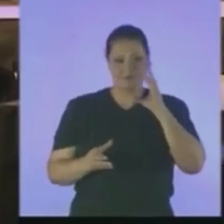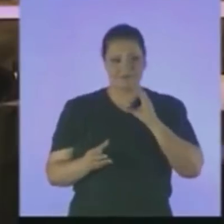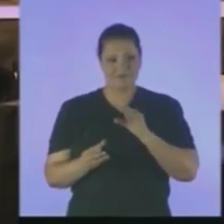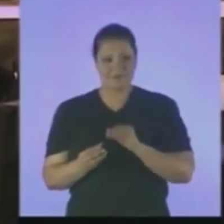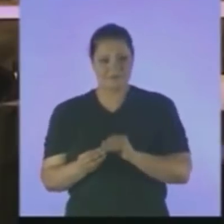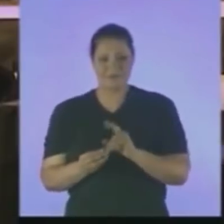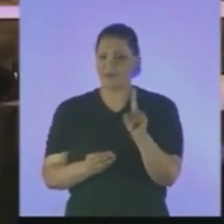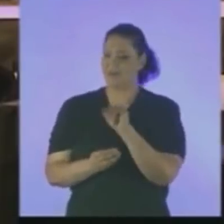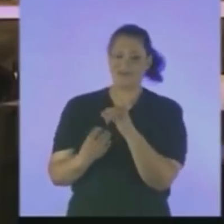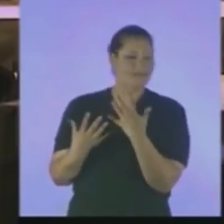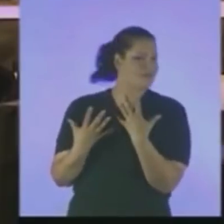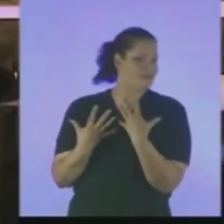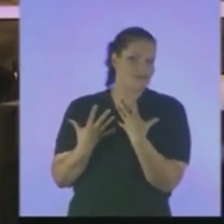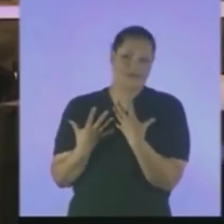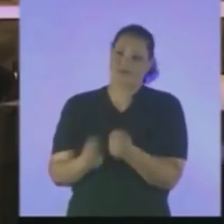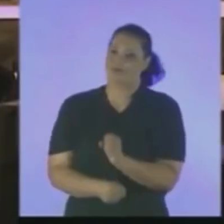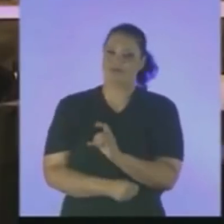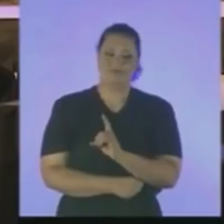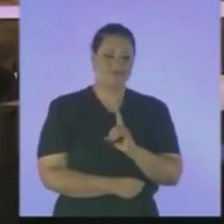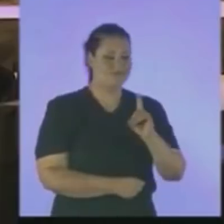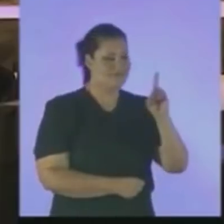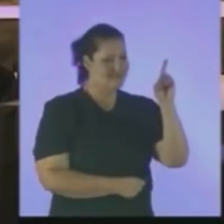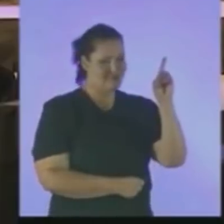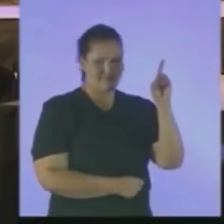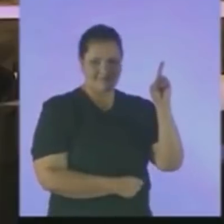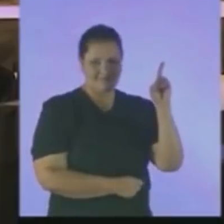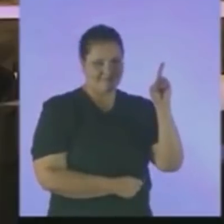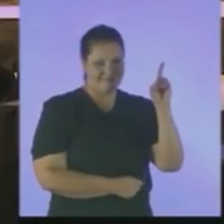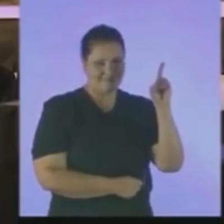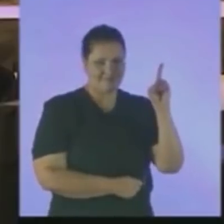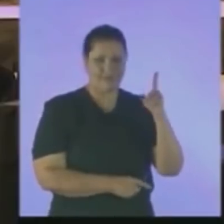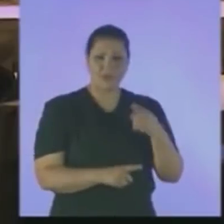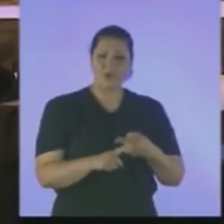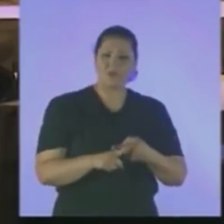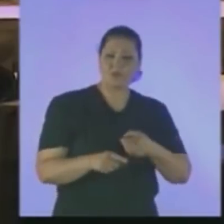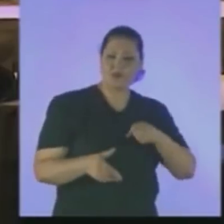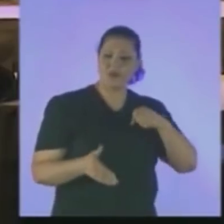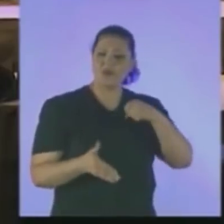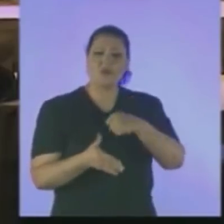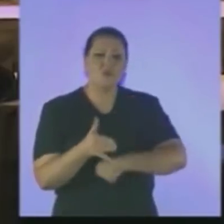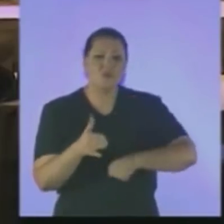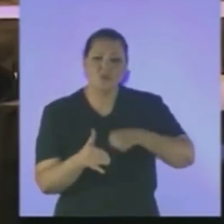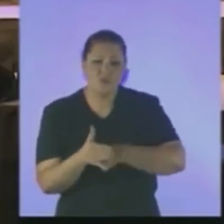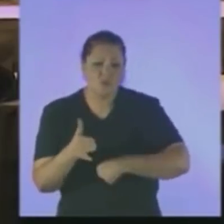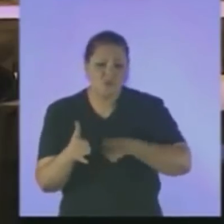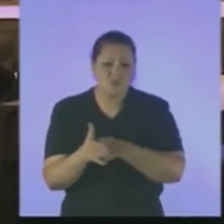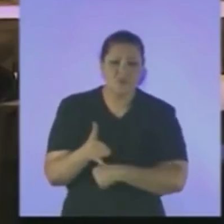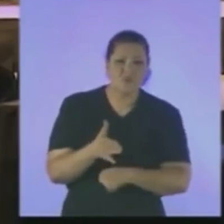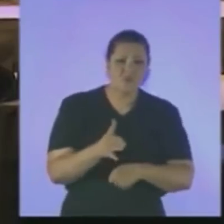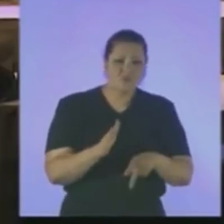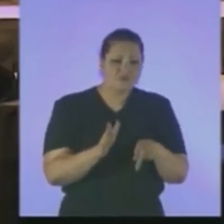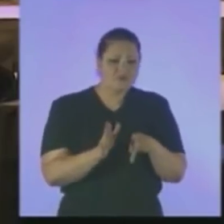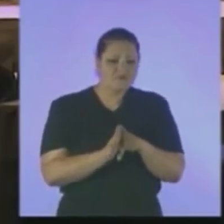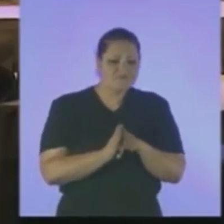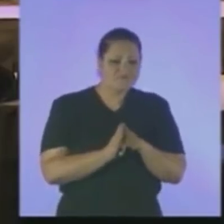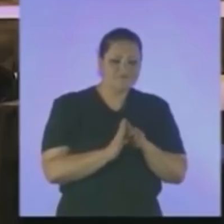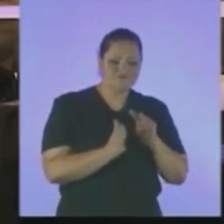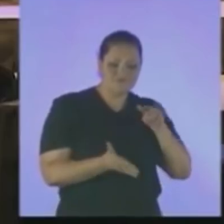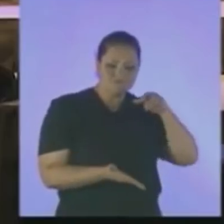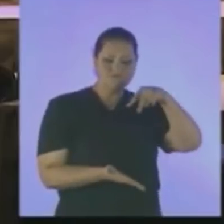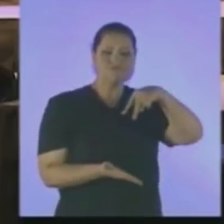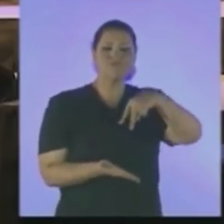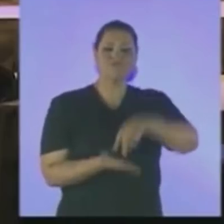a negação Da vossa existência Para lutas De posição social